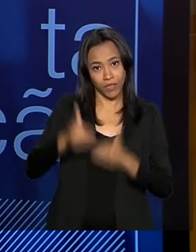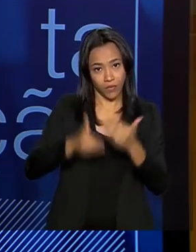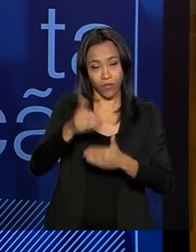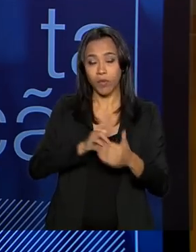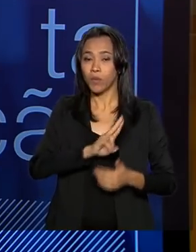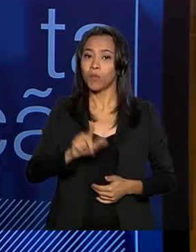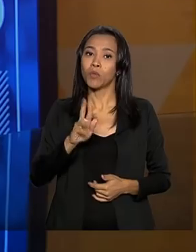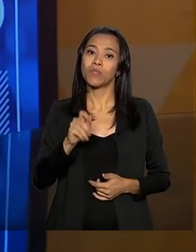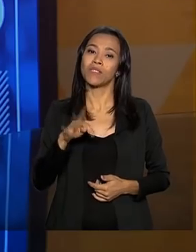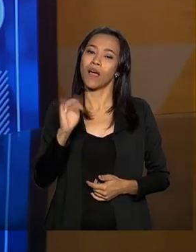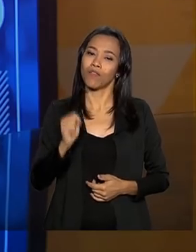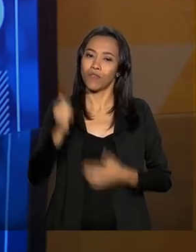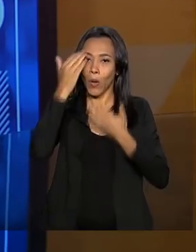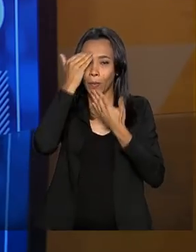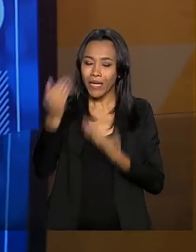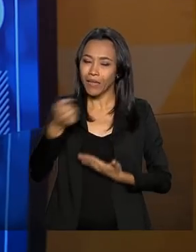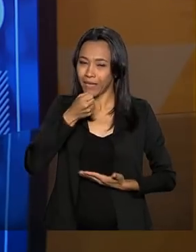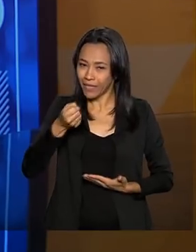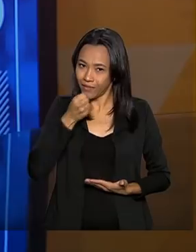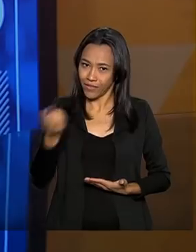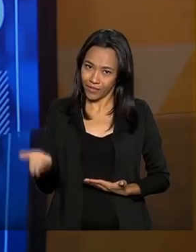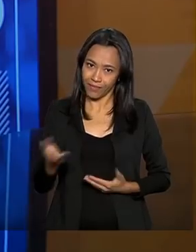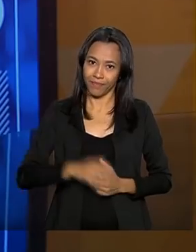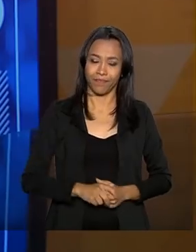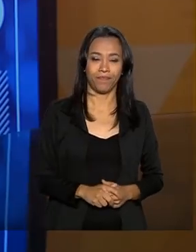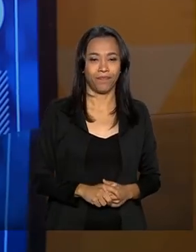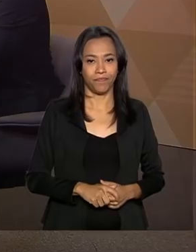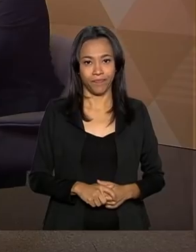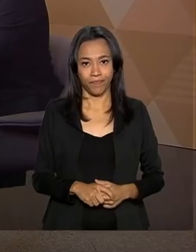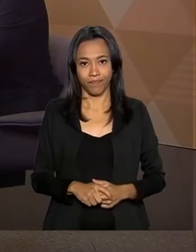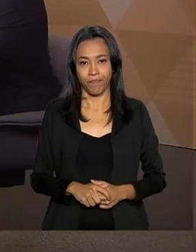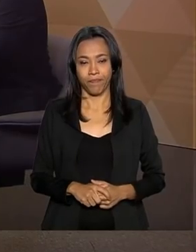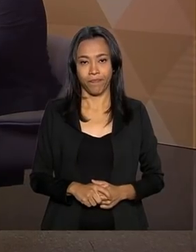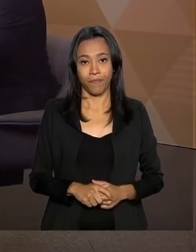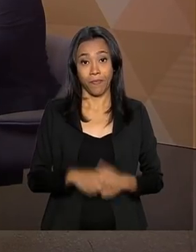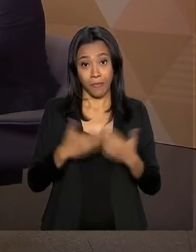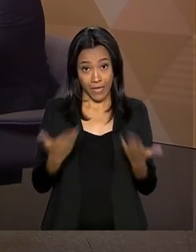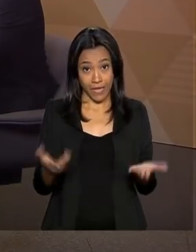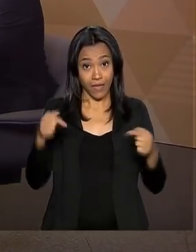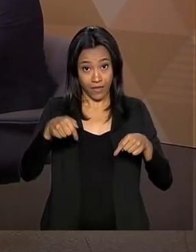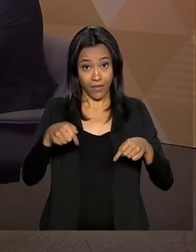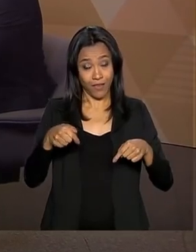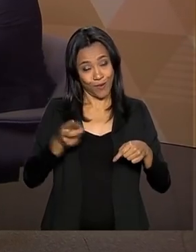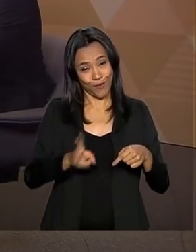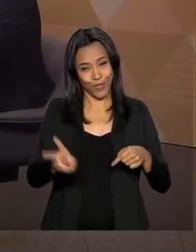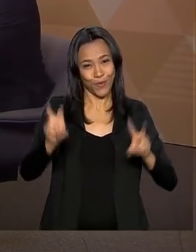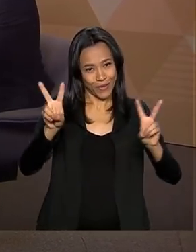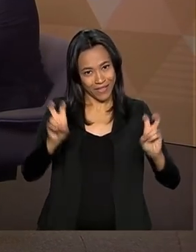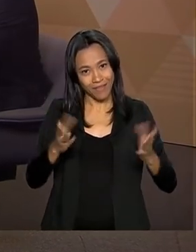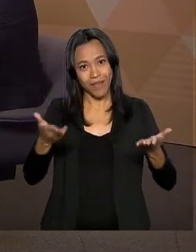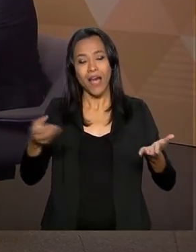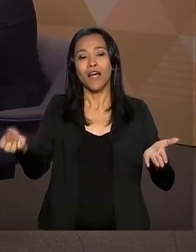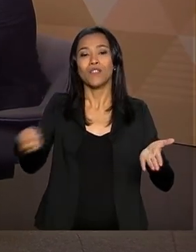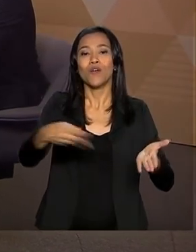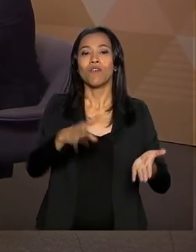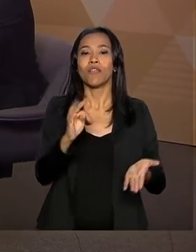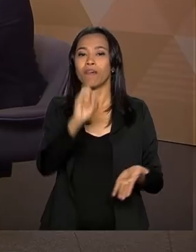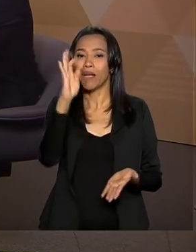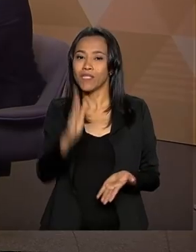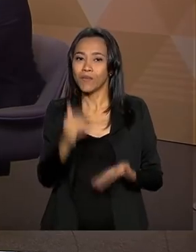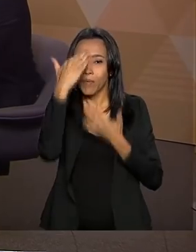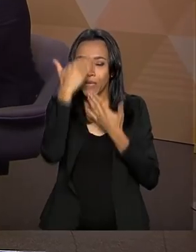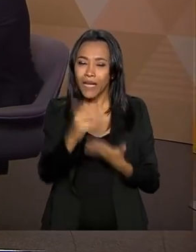Gustavo Canuto. Muito obrigado pela entrevista, ministro. E o Brasil continua em pauta aqui na Nova TV Brasil.